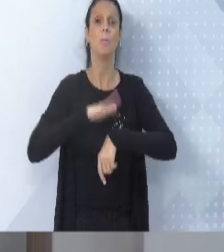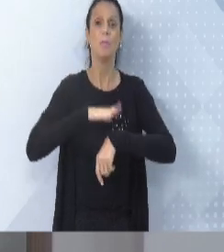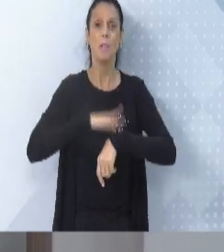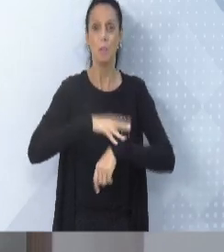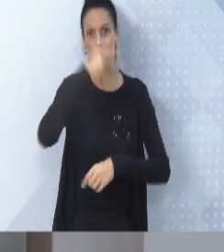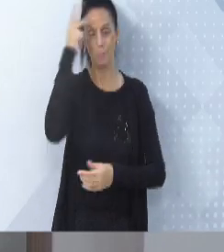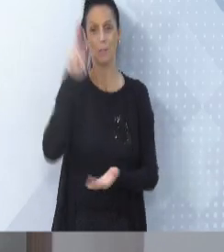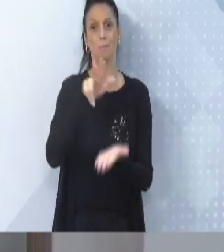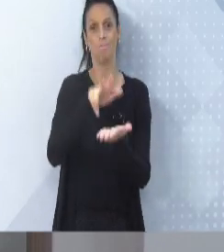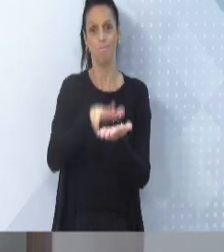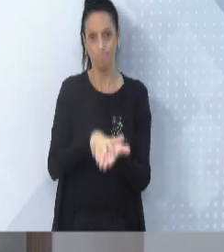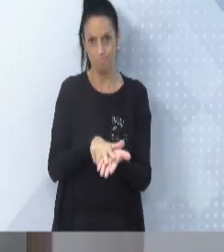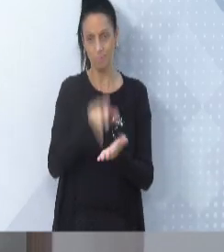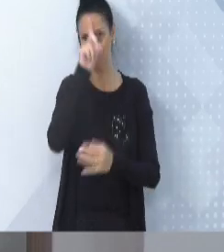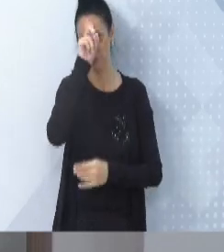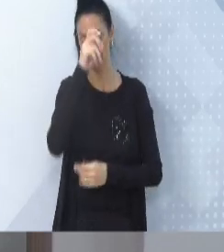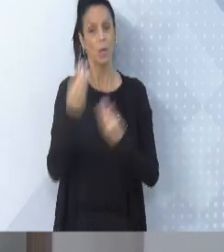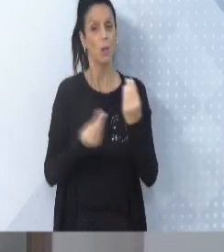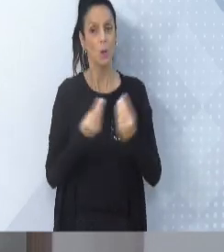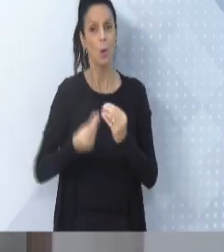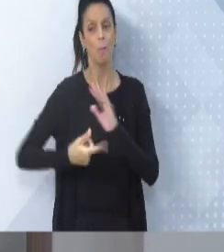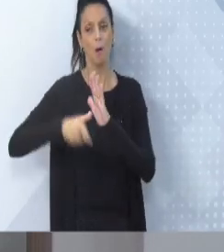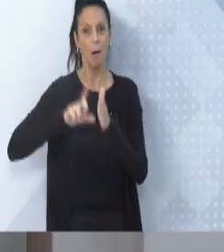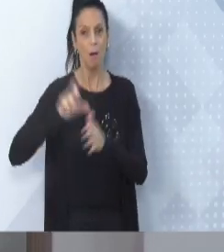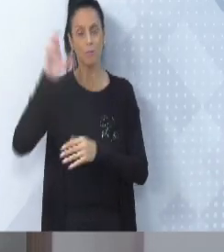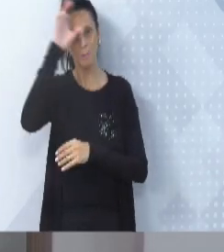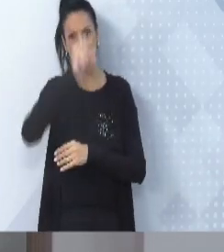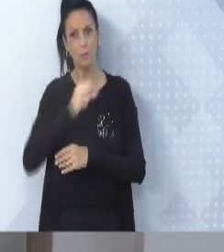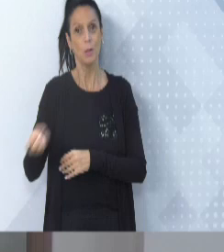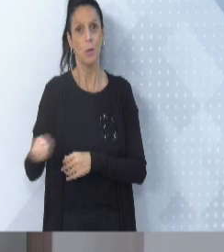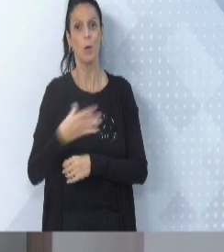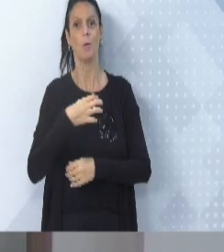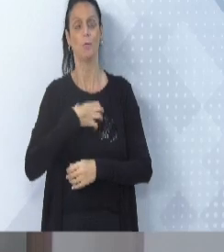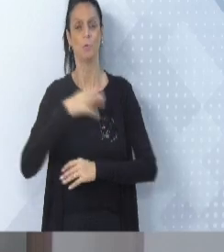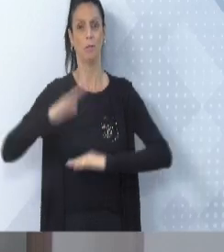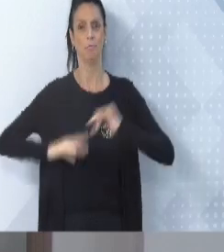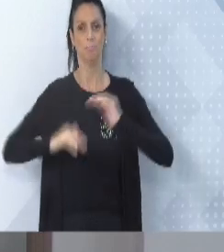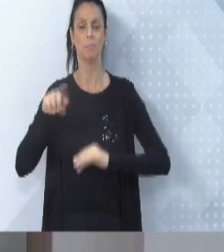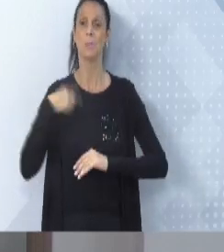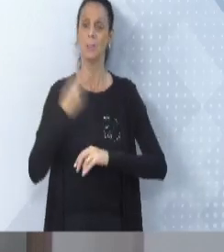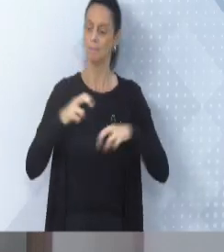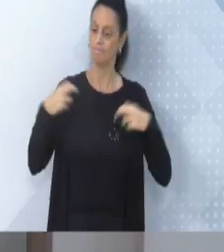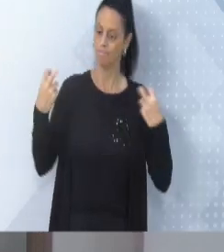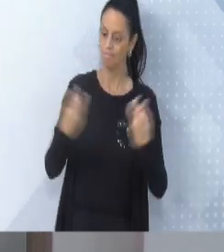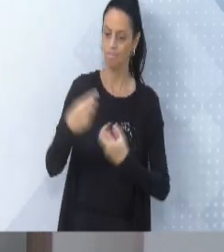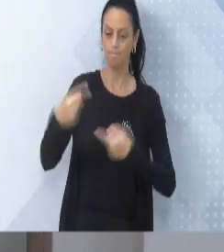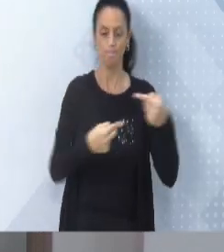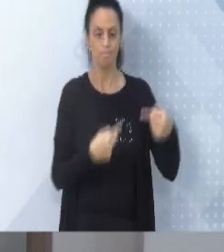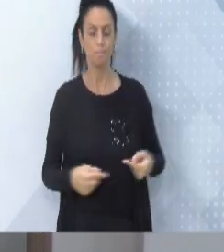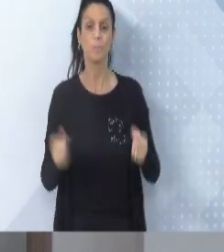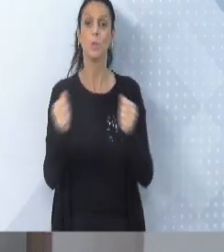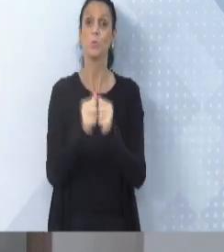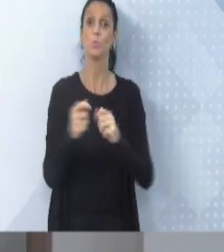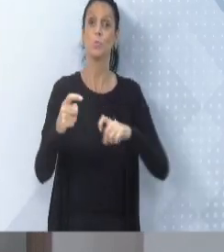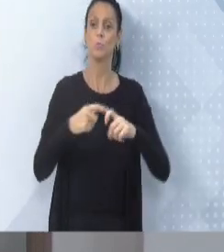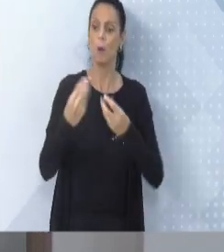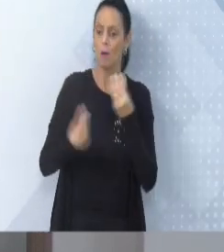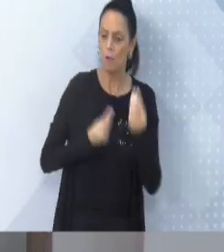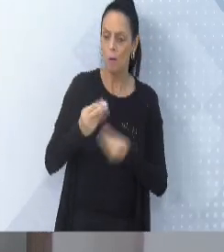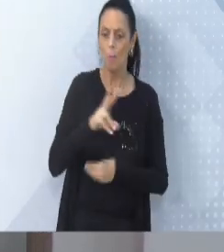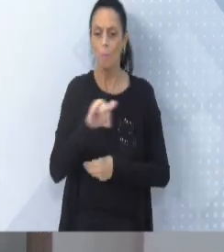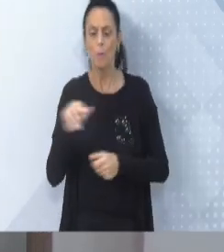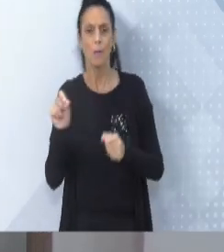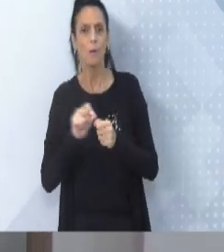dessas boas práticas. Então, hoje se discute, a gente traz para a mesa para discutir com os médicos como que nós podemos